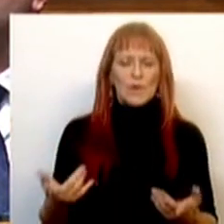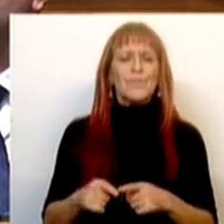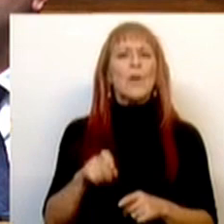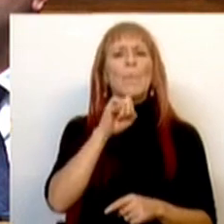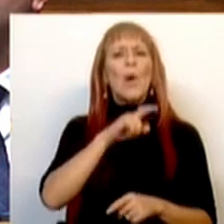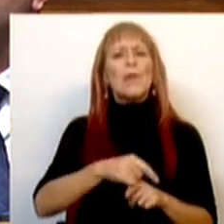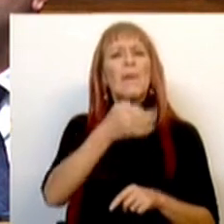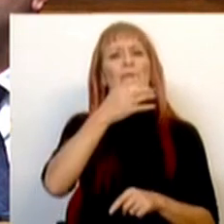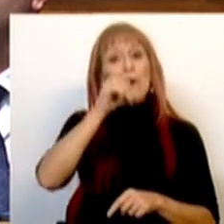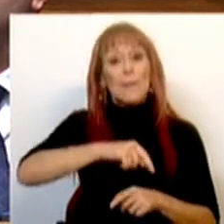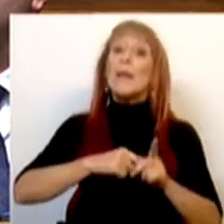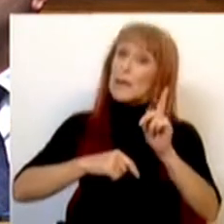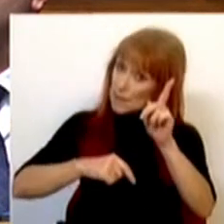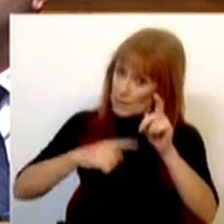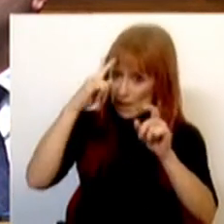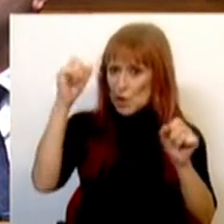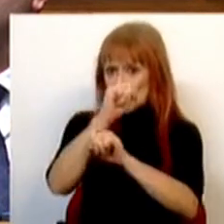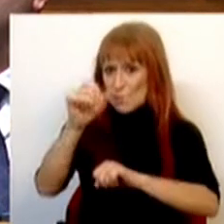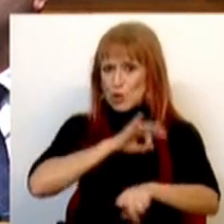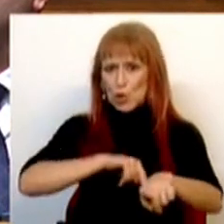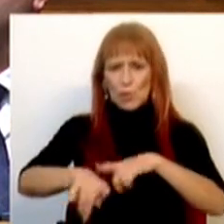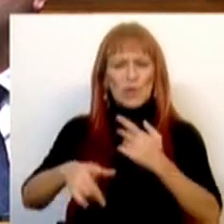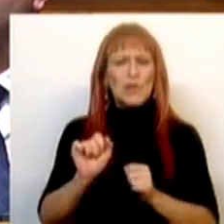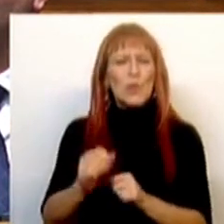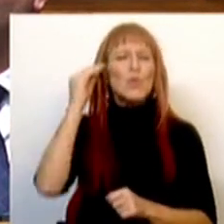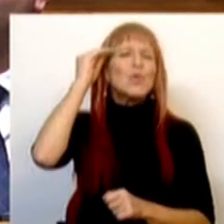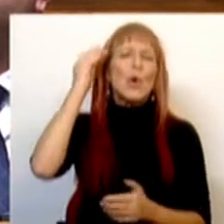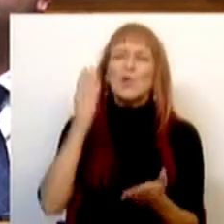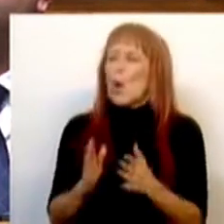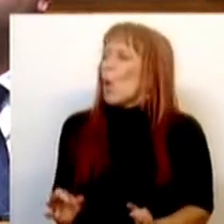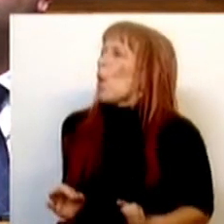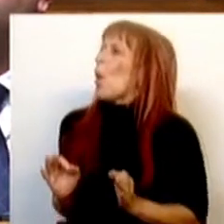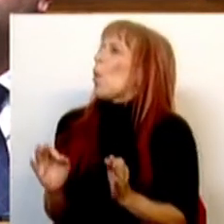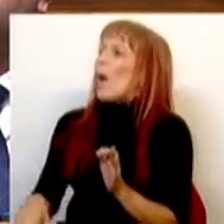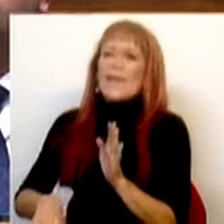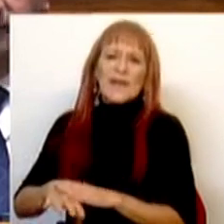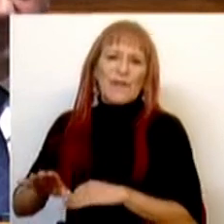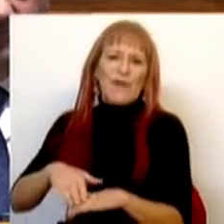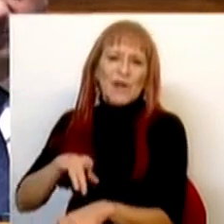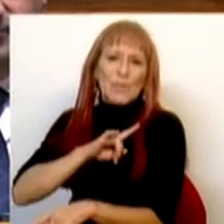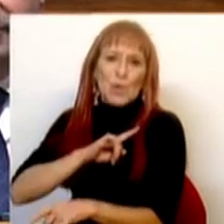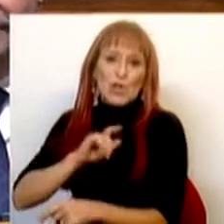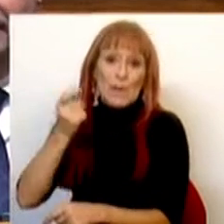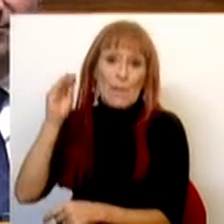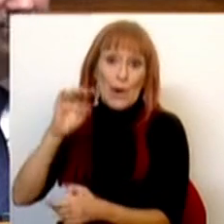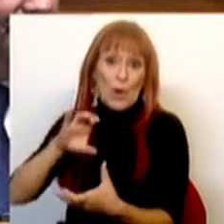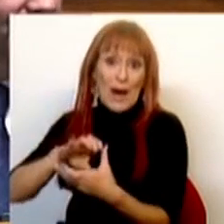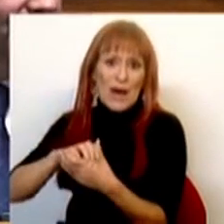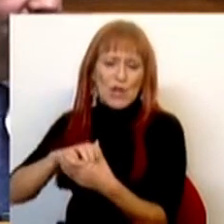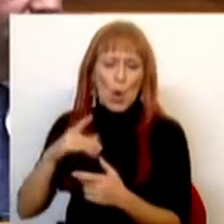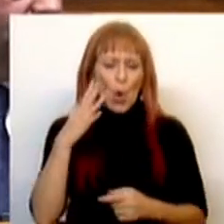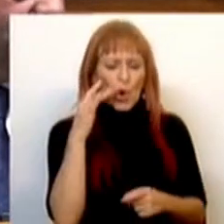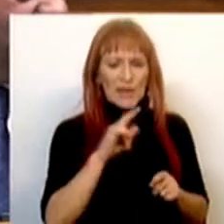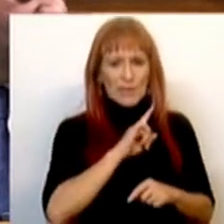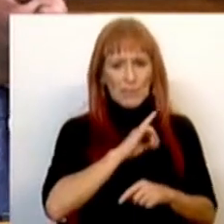Podemos também falar, e isso também é chocante, Sr. Deputado, do sonho apenas adiado da direita de fazer a privatização da Caixa Geral de Depósitos ou da